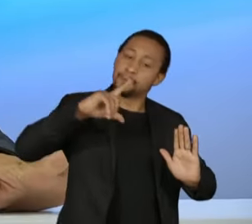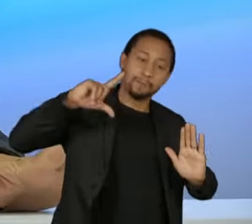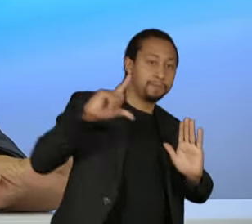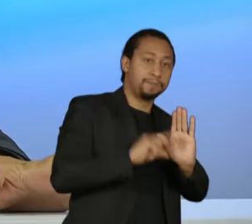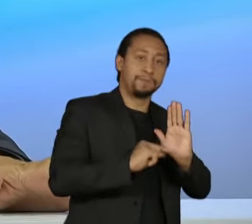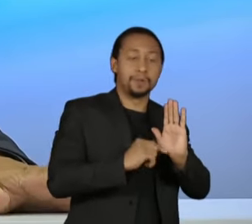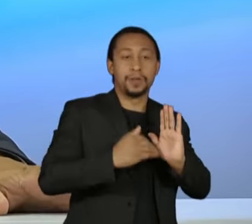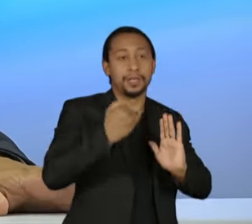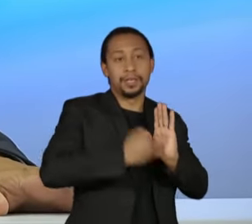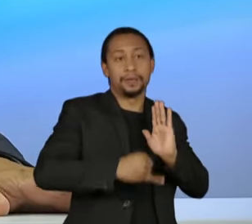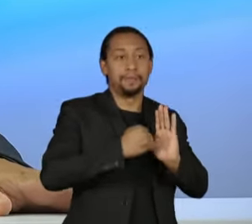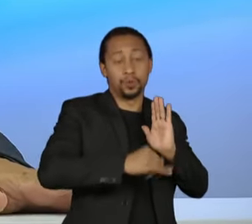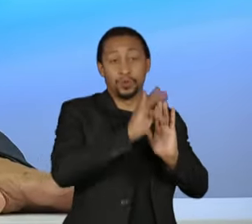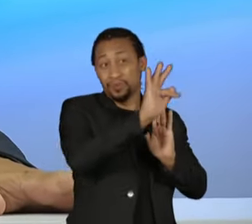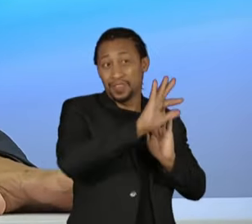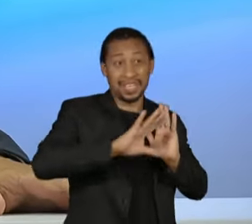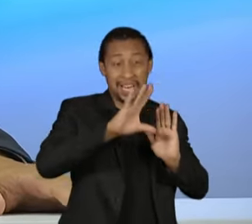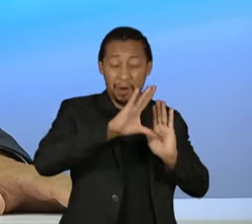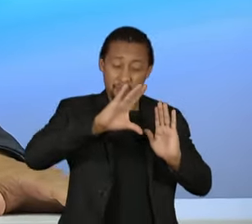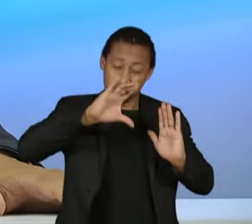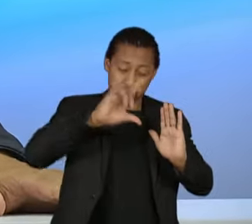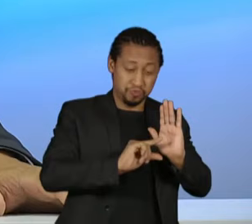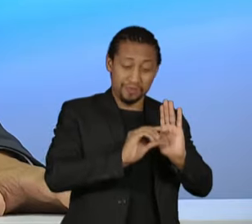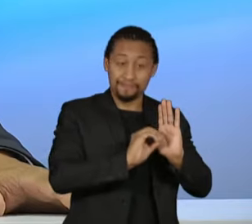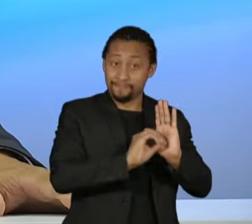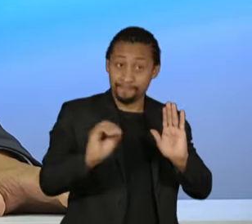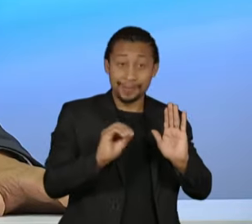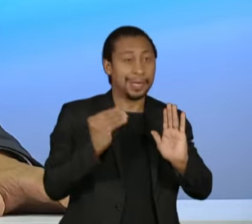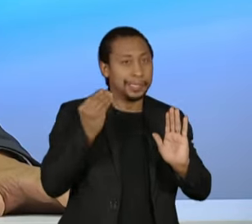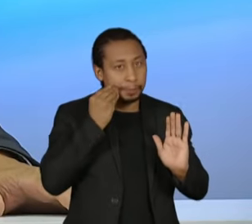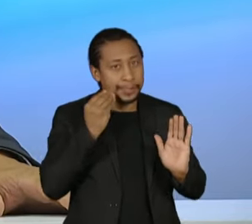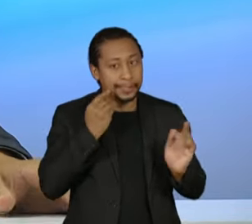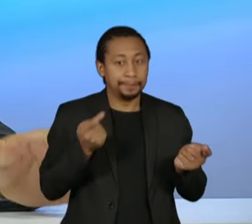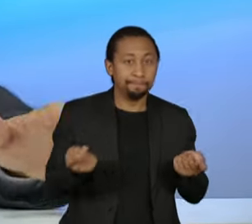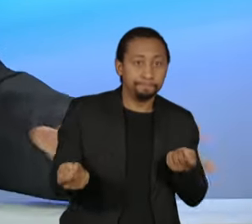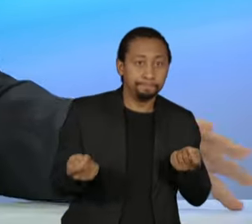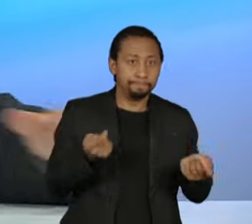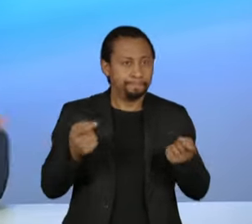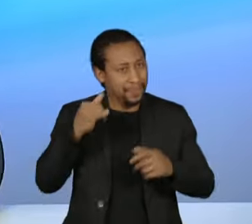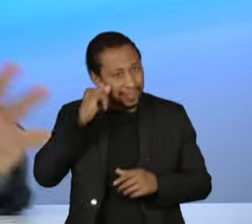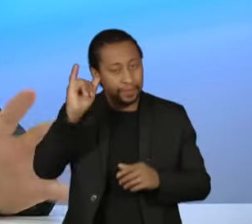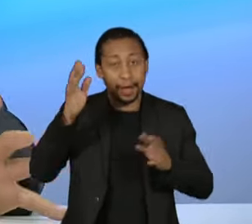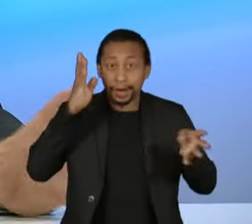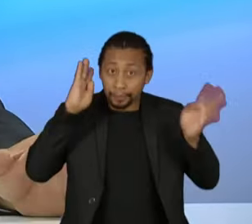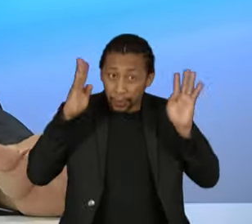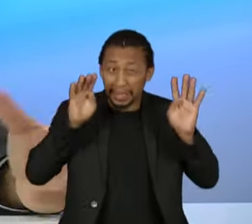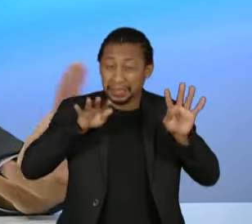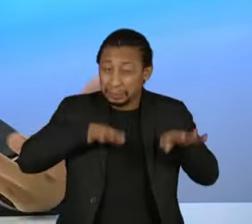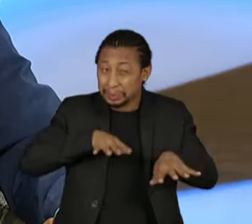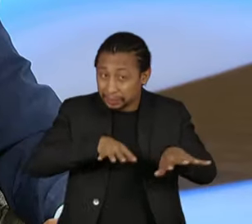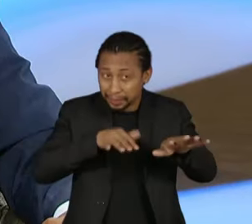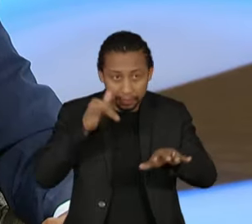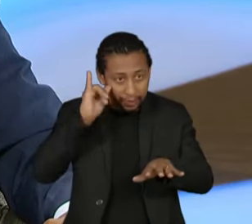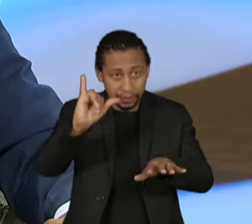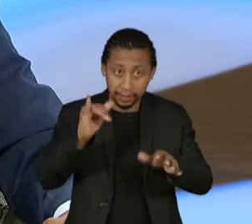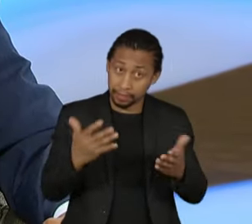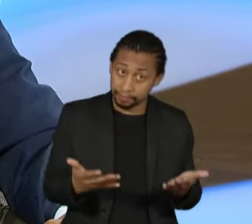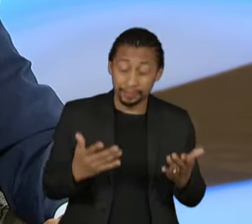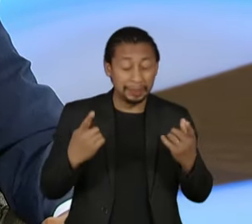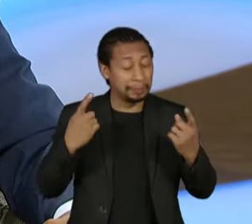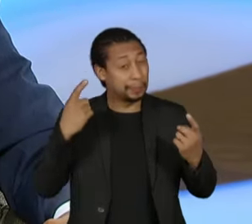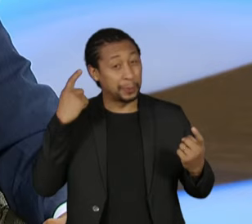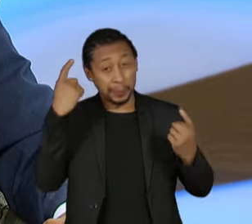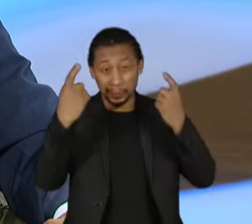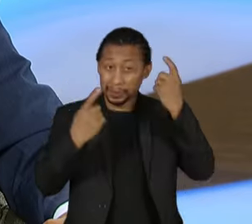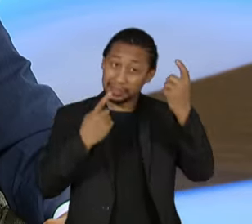poder baixar o preço do combustível e assim segurar um pouco o movimento dos caminhoneiros também. Uma série de medidas que foram tomadas com preocupação